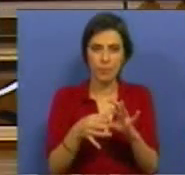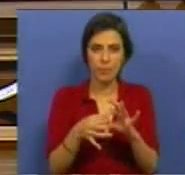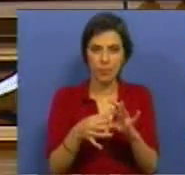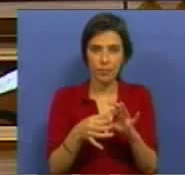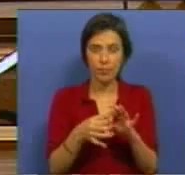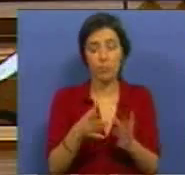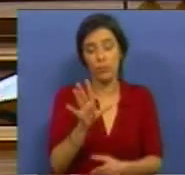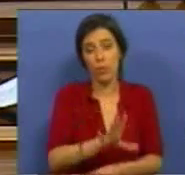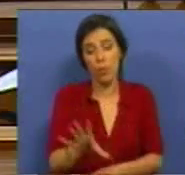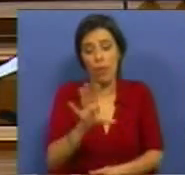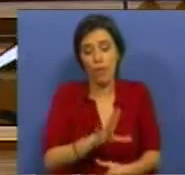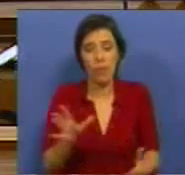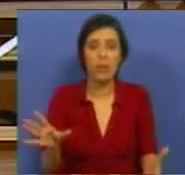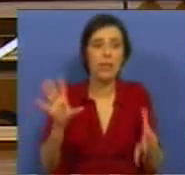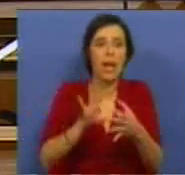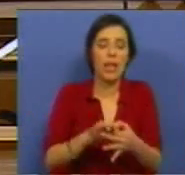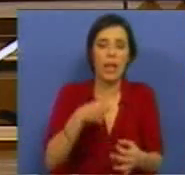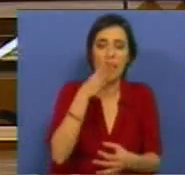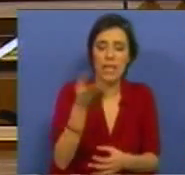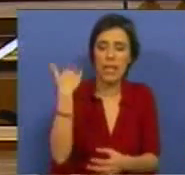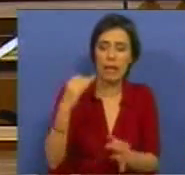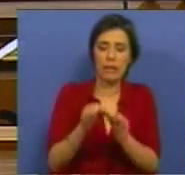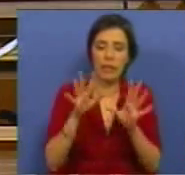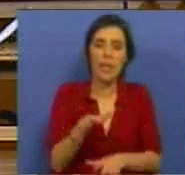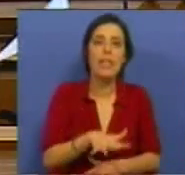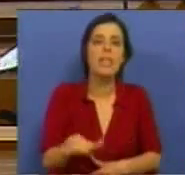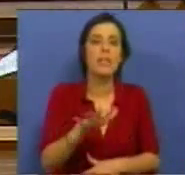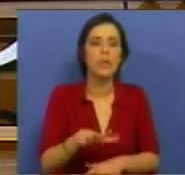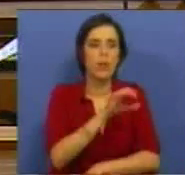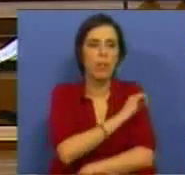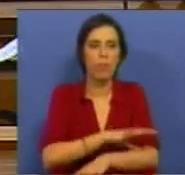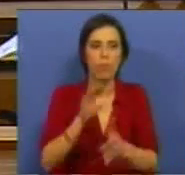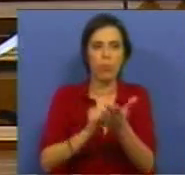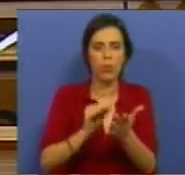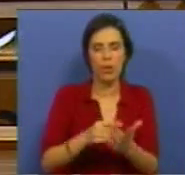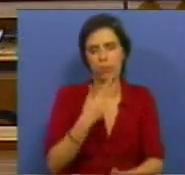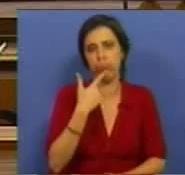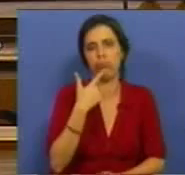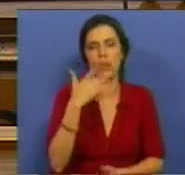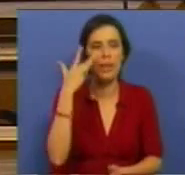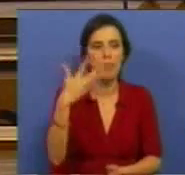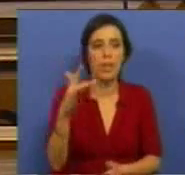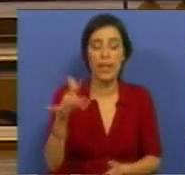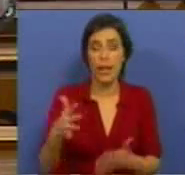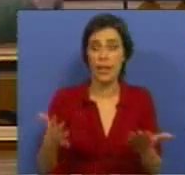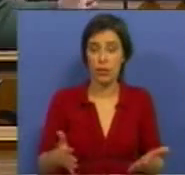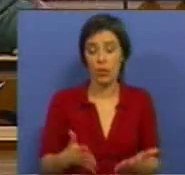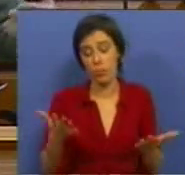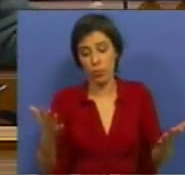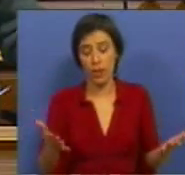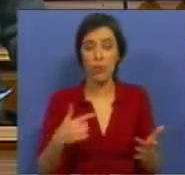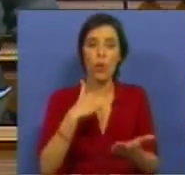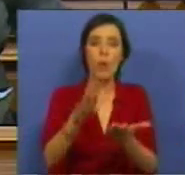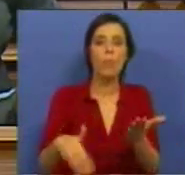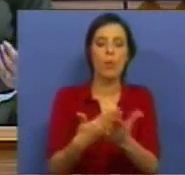que de alguma forma também está ligado com o que disse anteriormente, com a situação de pobreza de muitos imigrantes. E, portanto,